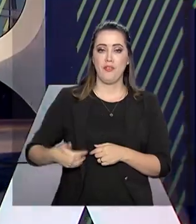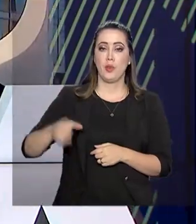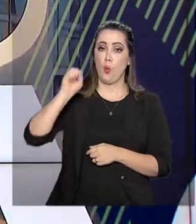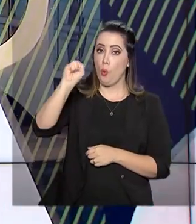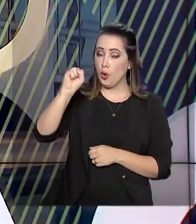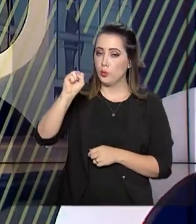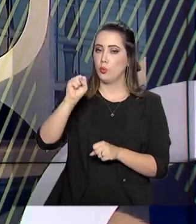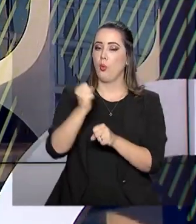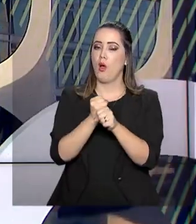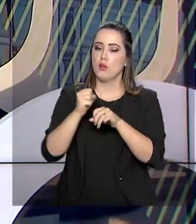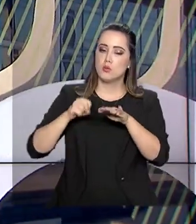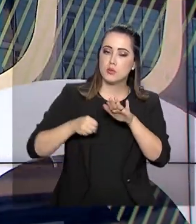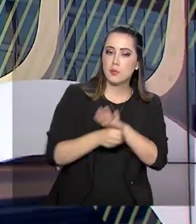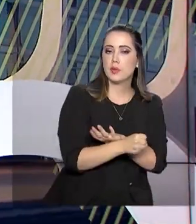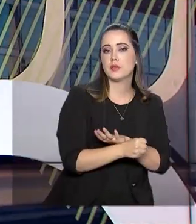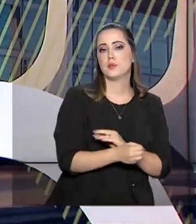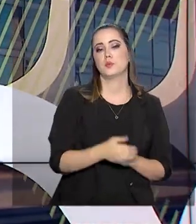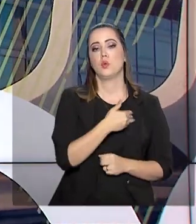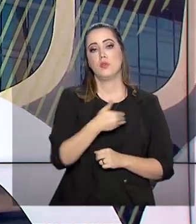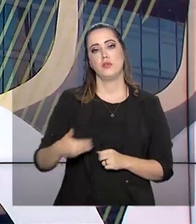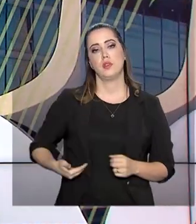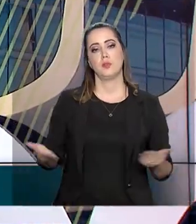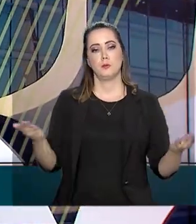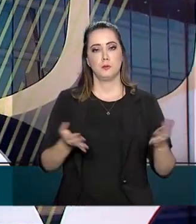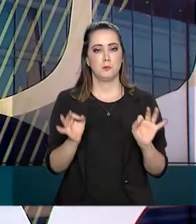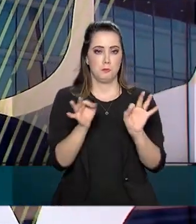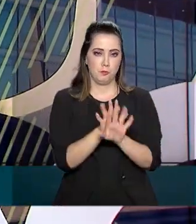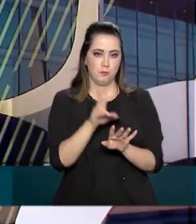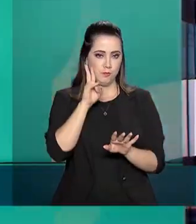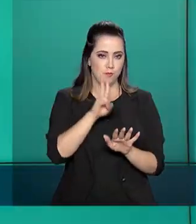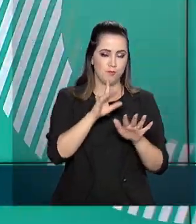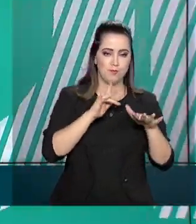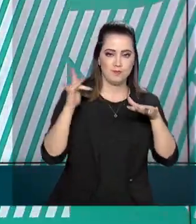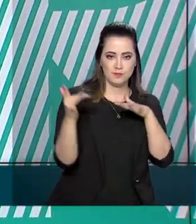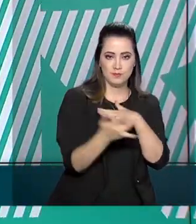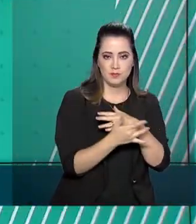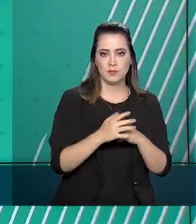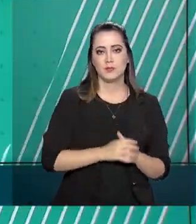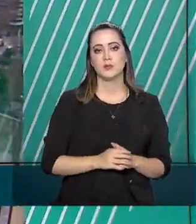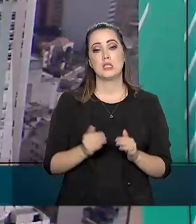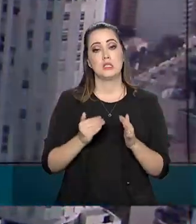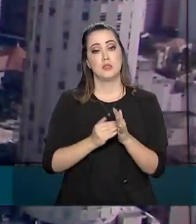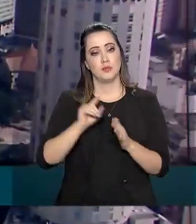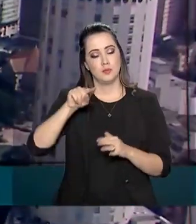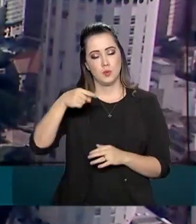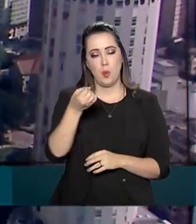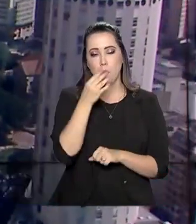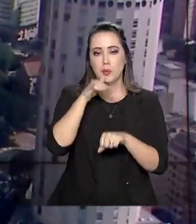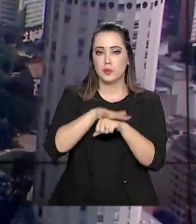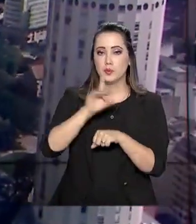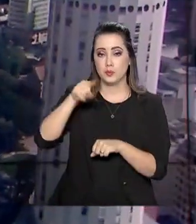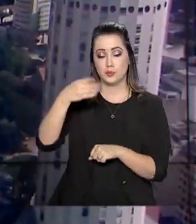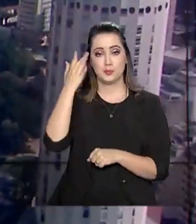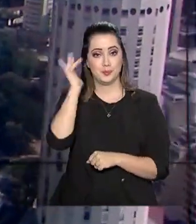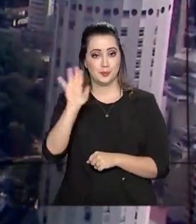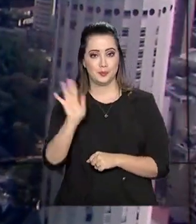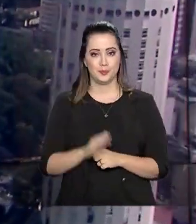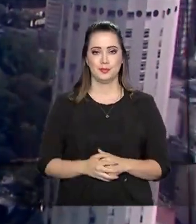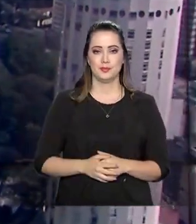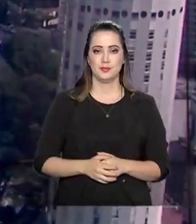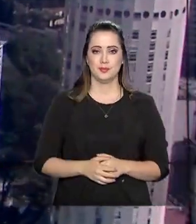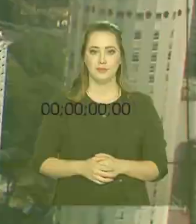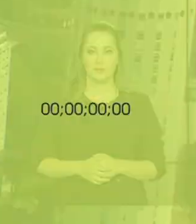O governo agora fica por aqui. Continue nos acompanhando também pelas redes sociais. Uma boa noite para você e nos vemos amanhã.